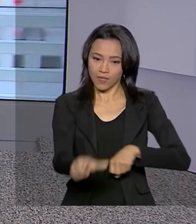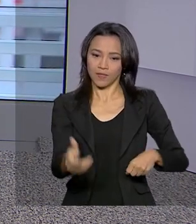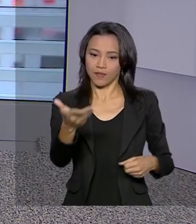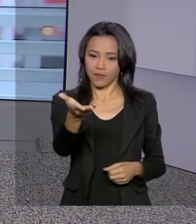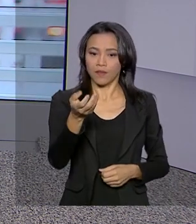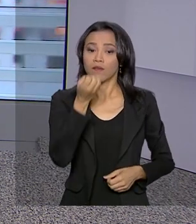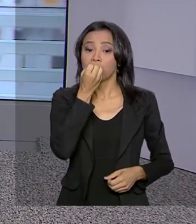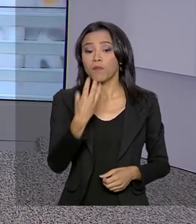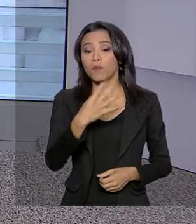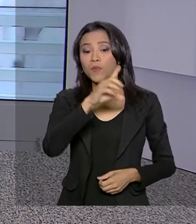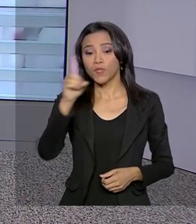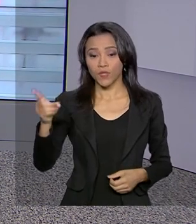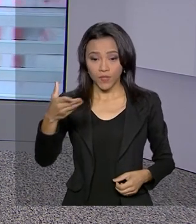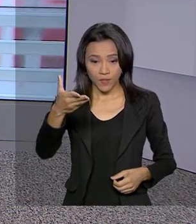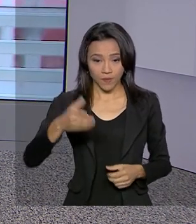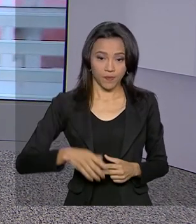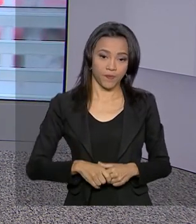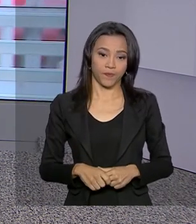Luana, bom dia para você.